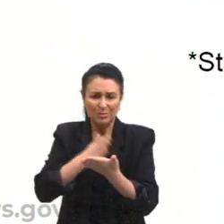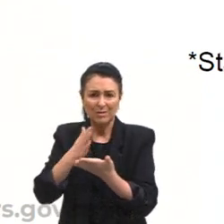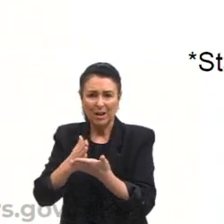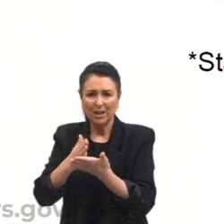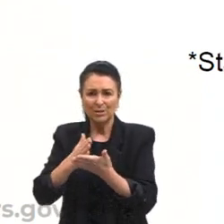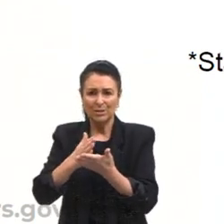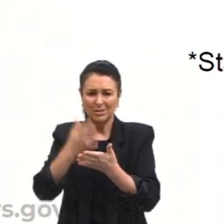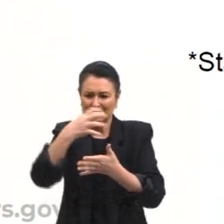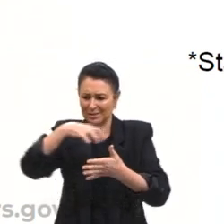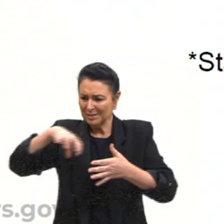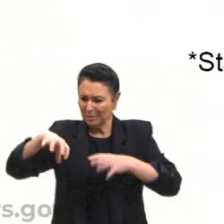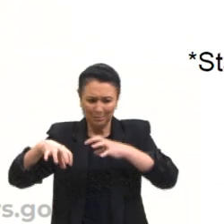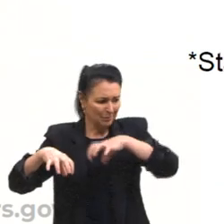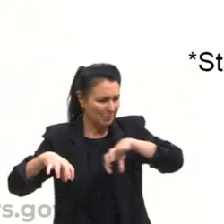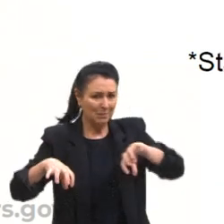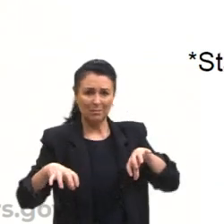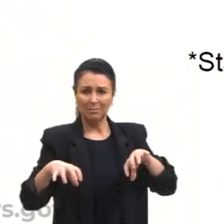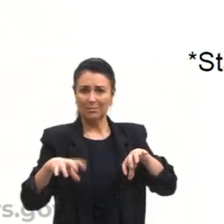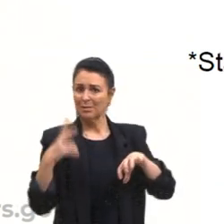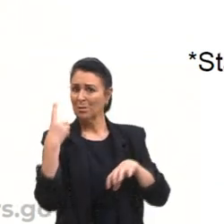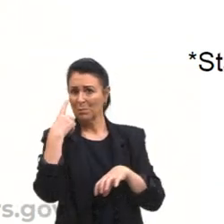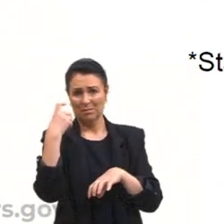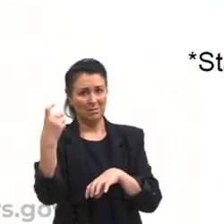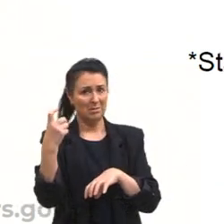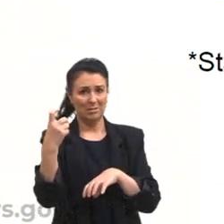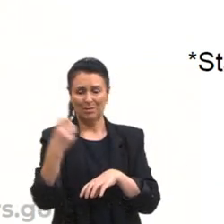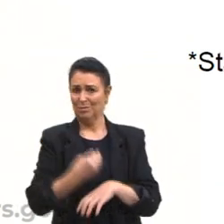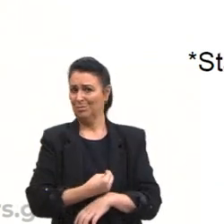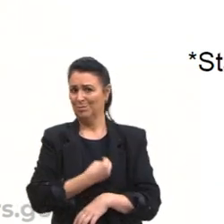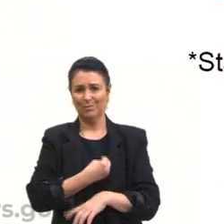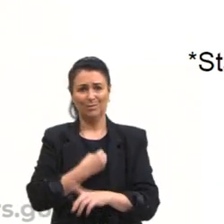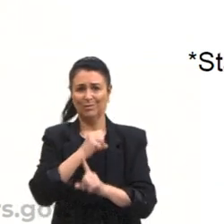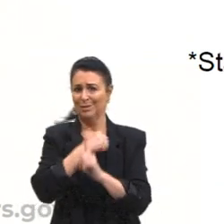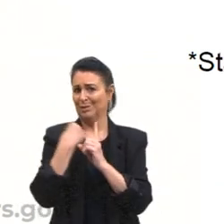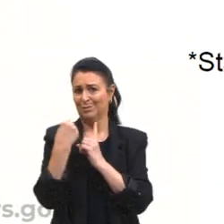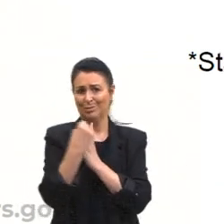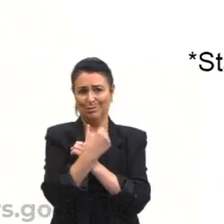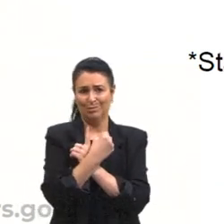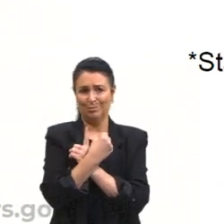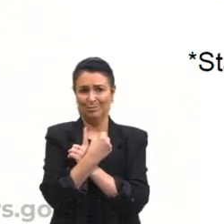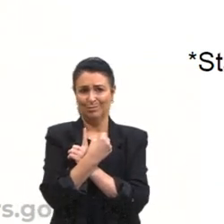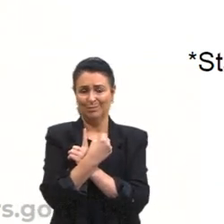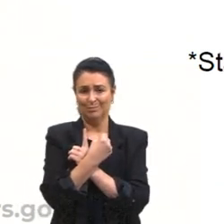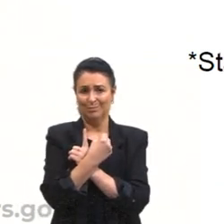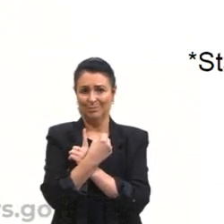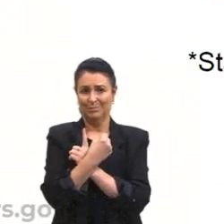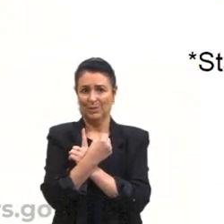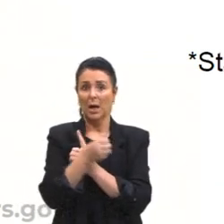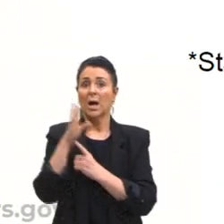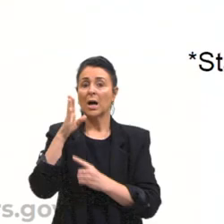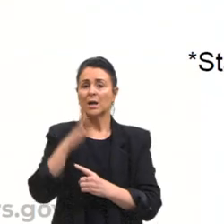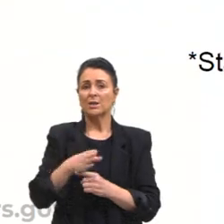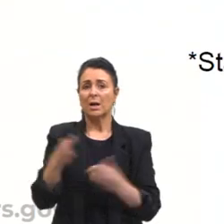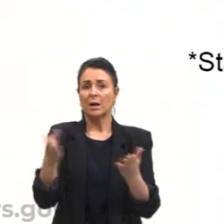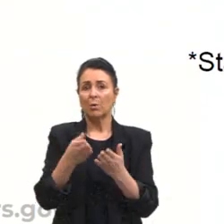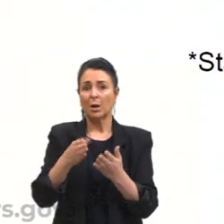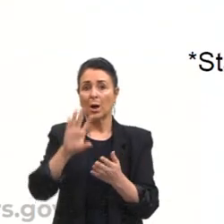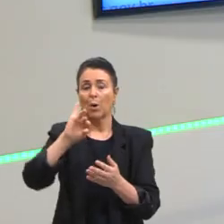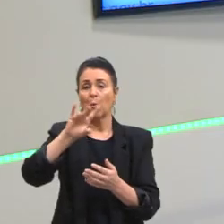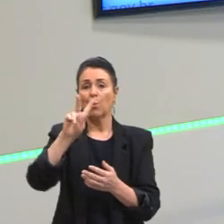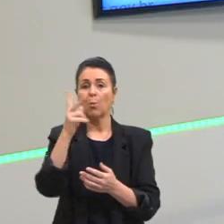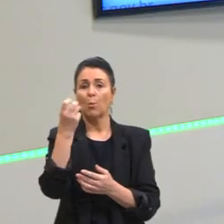não é interessante para a vida social, segundo o George Simon. Já esse aqui, o Erwin Goffman,